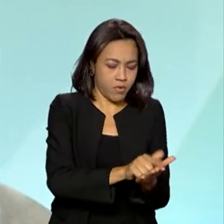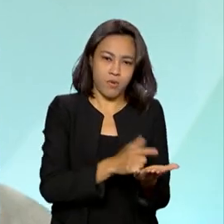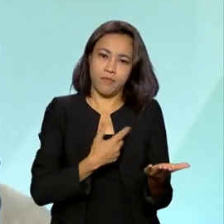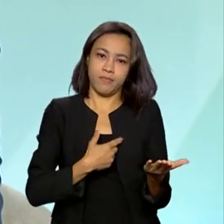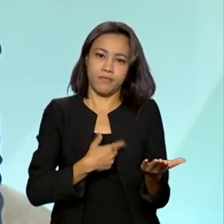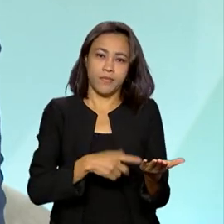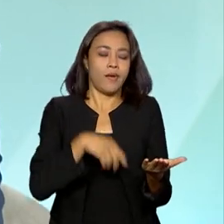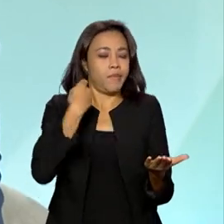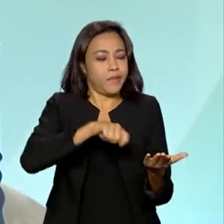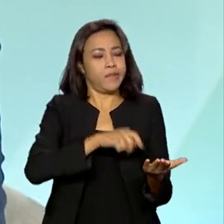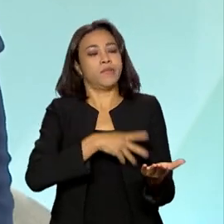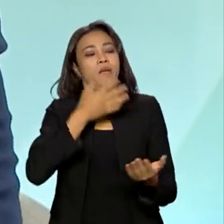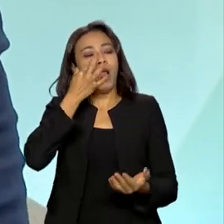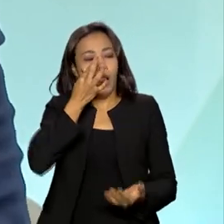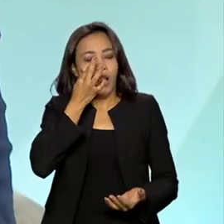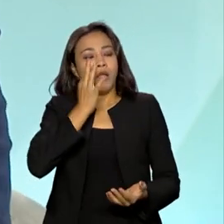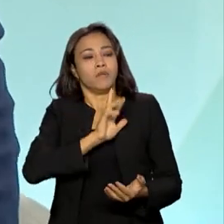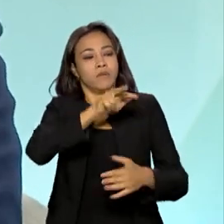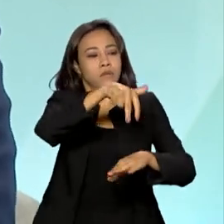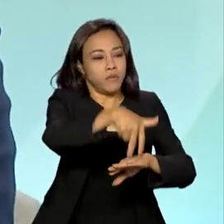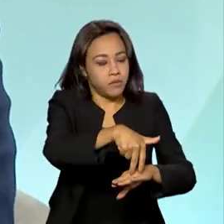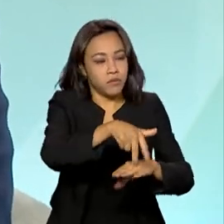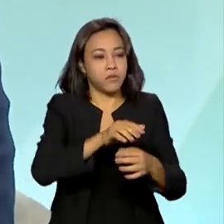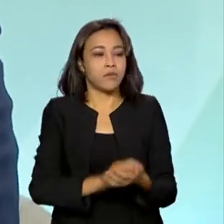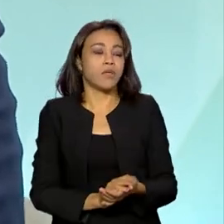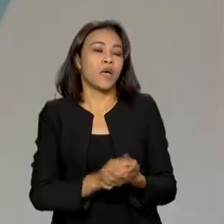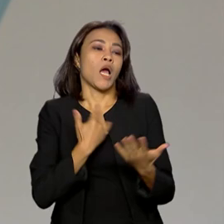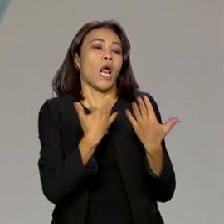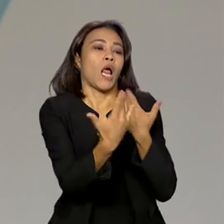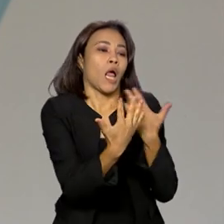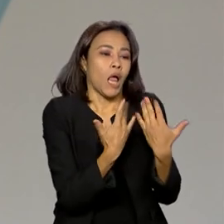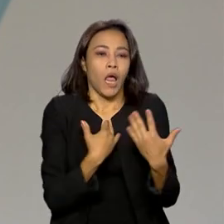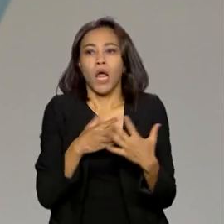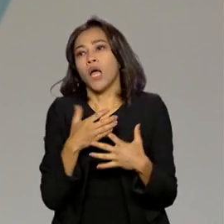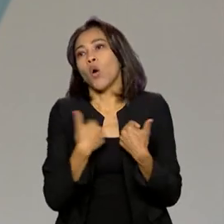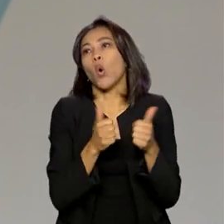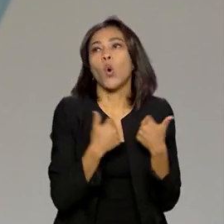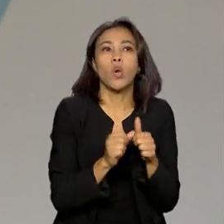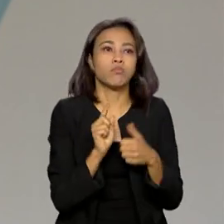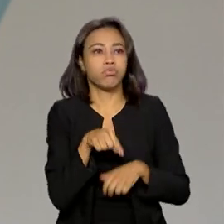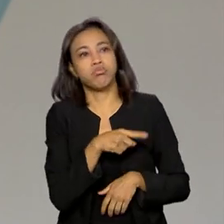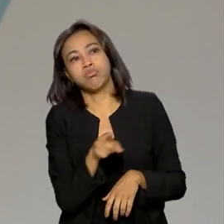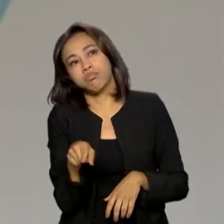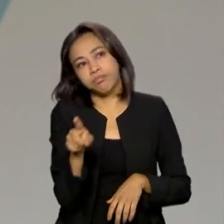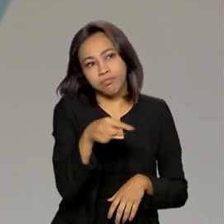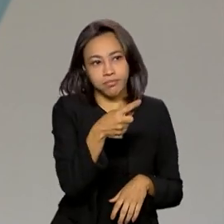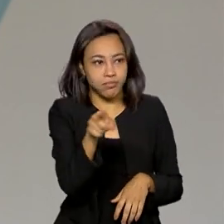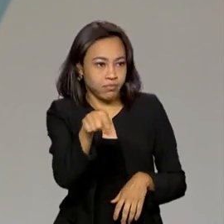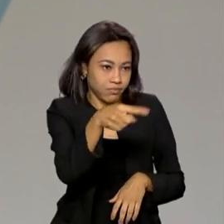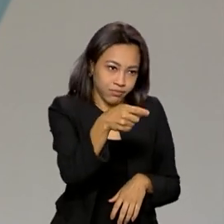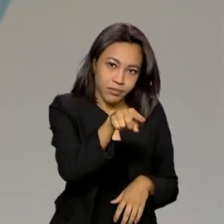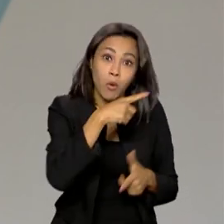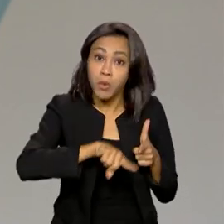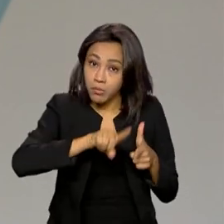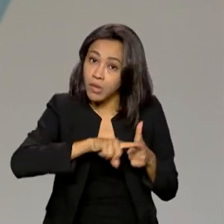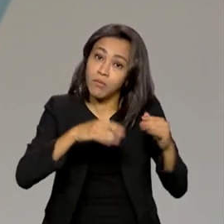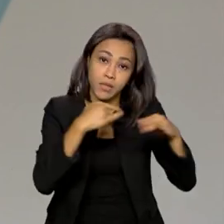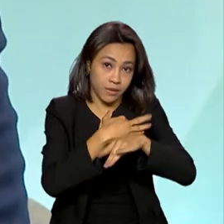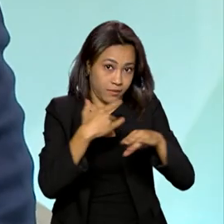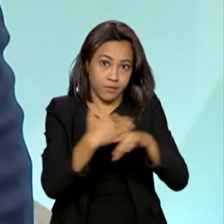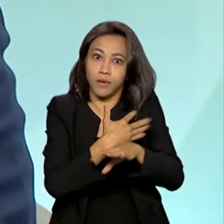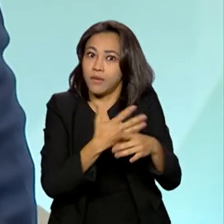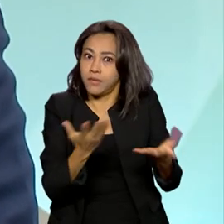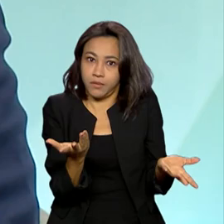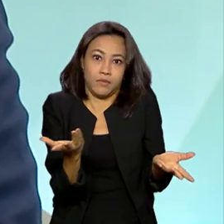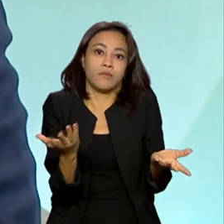tinham que ir em um ponto de atendimento, tinha o problema da mobilidade urbana, porque um dos maiores problemas hoje das cidades, principalmente das grandes cidades,